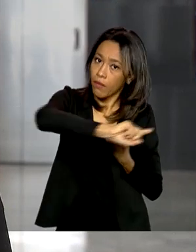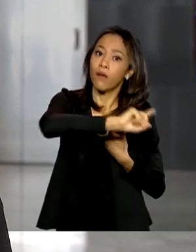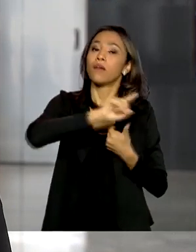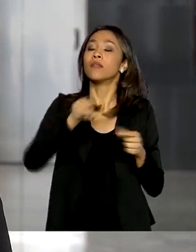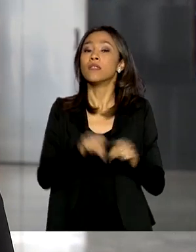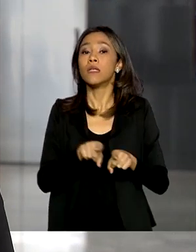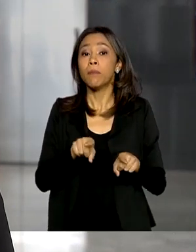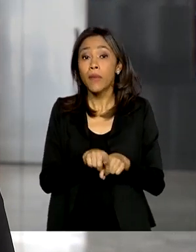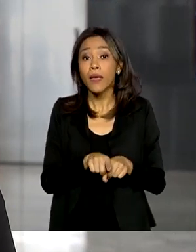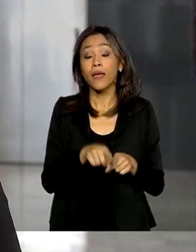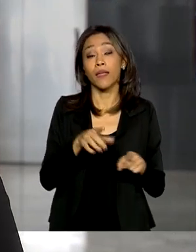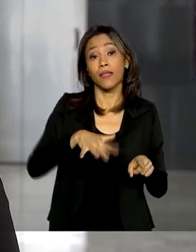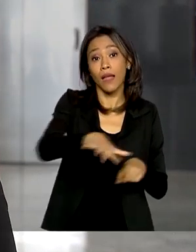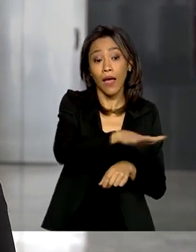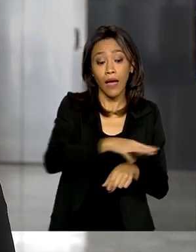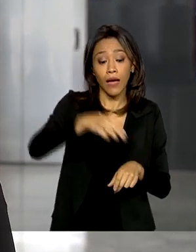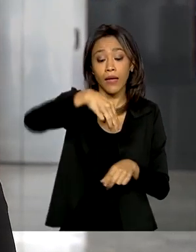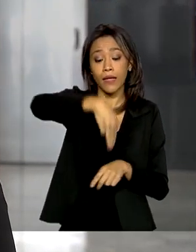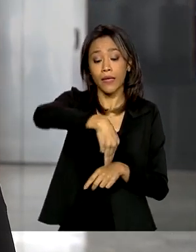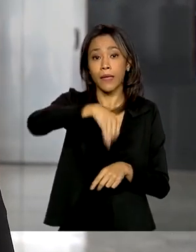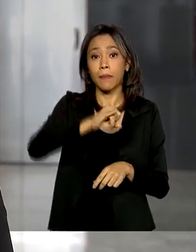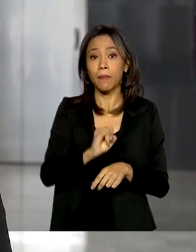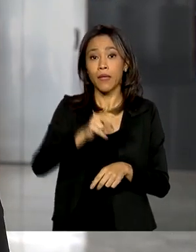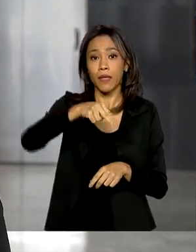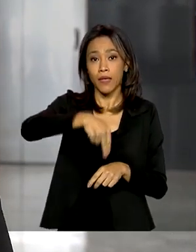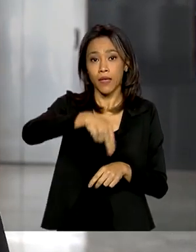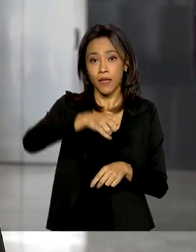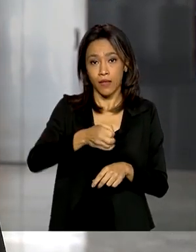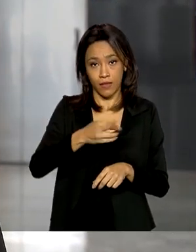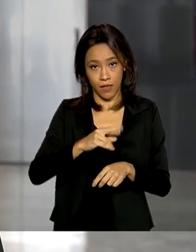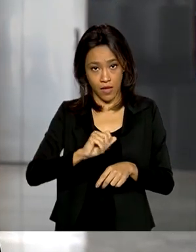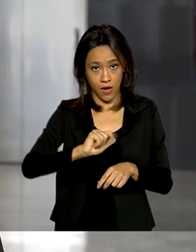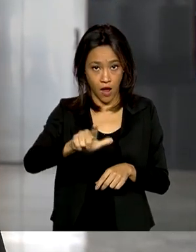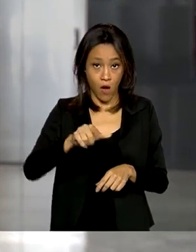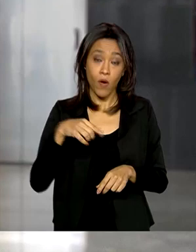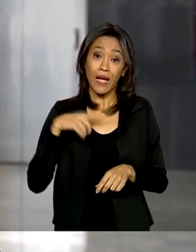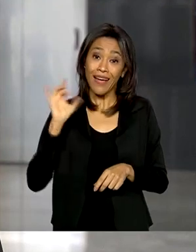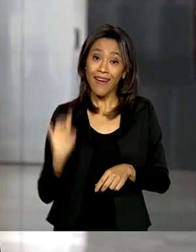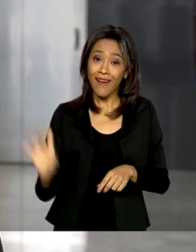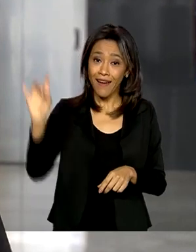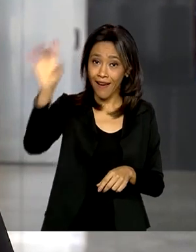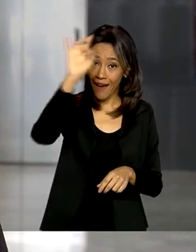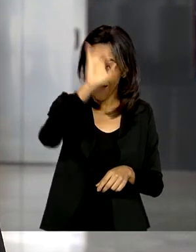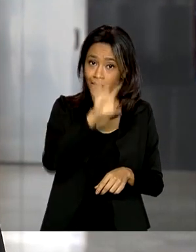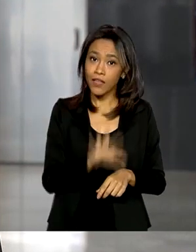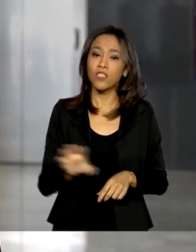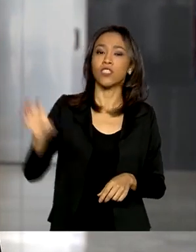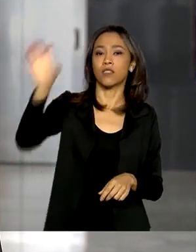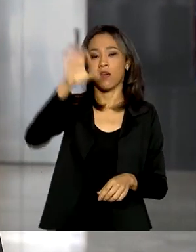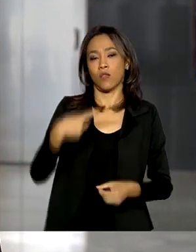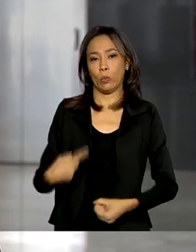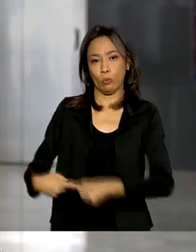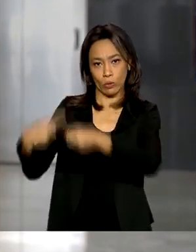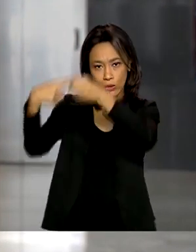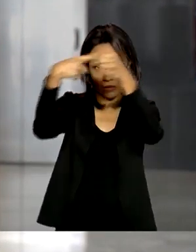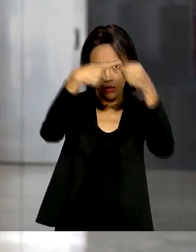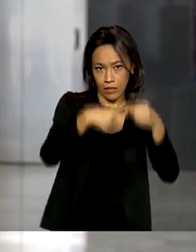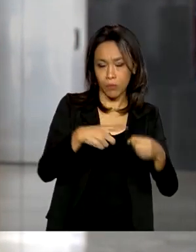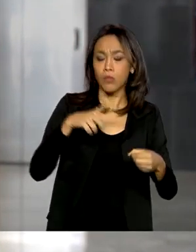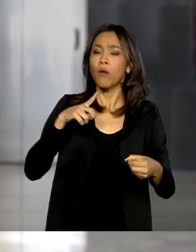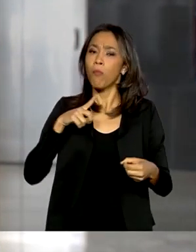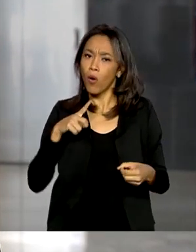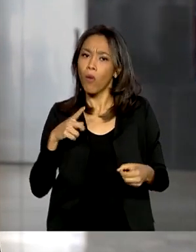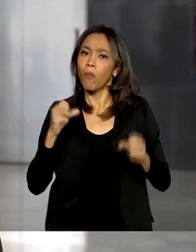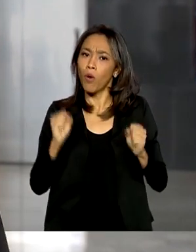mineral. O decreto não afasta a competência dos estados e municípios, ou seja, cada estado e município pode definir que tipo de